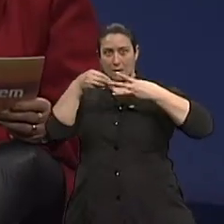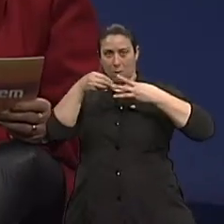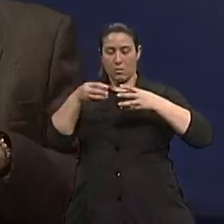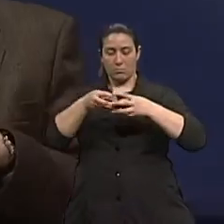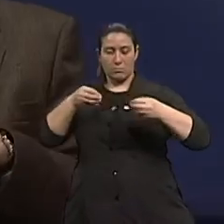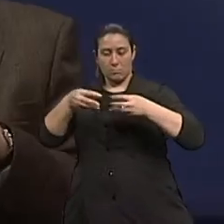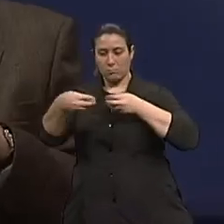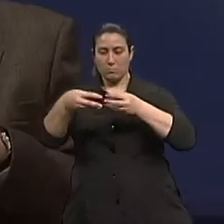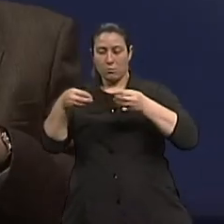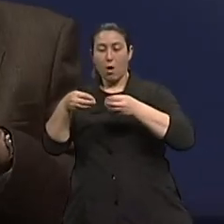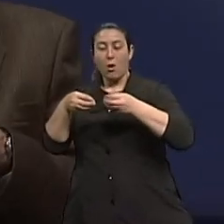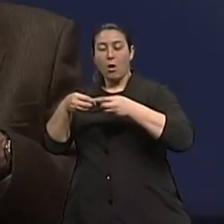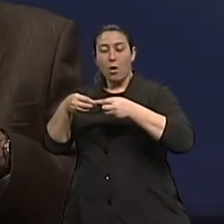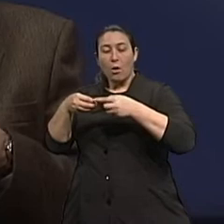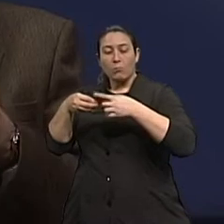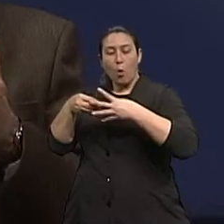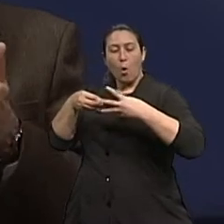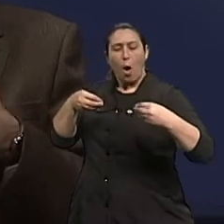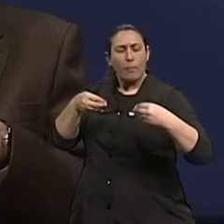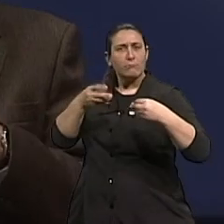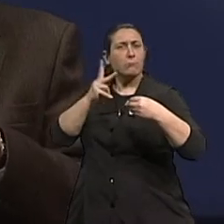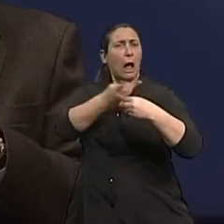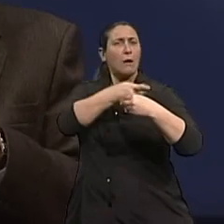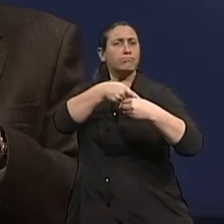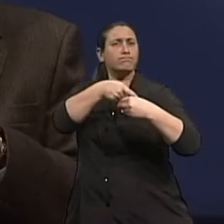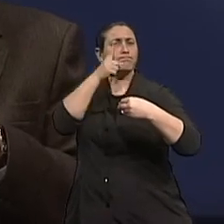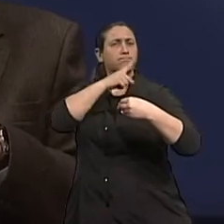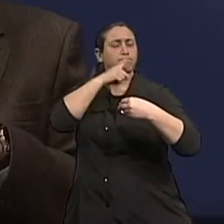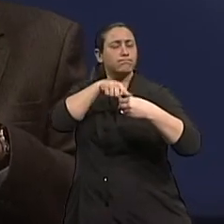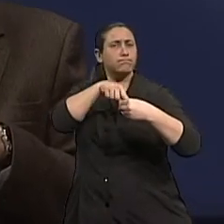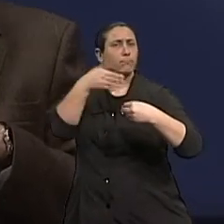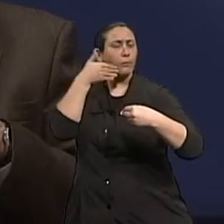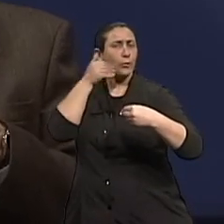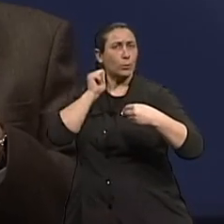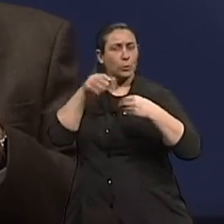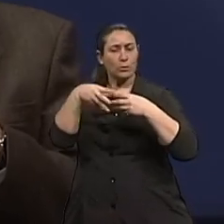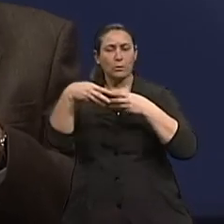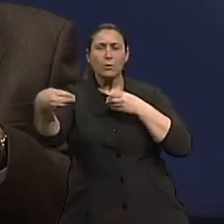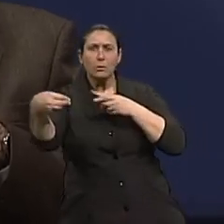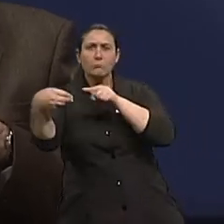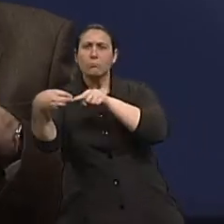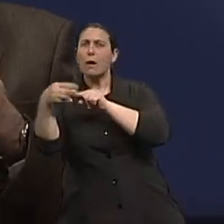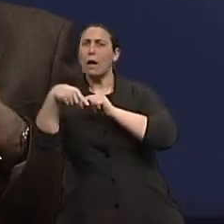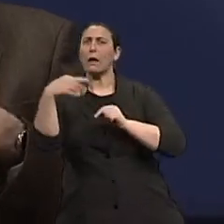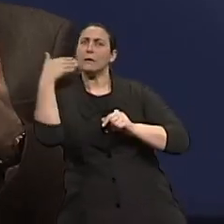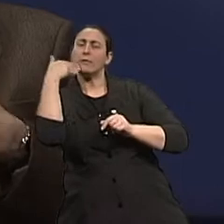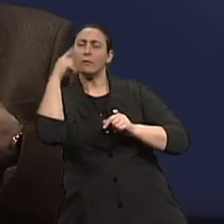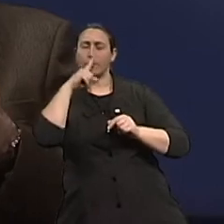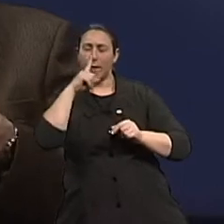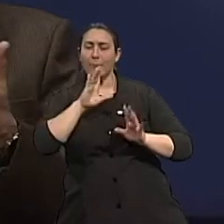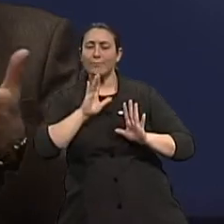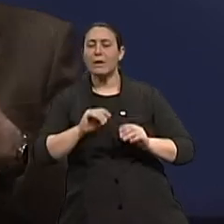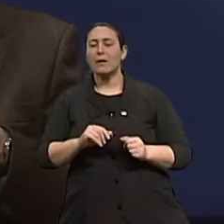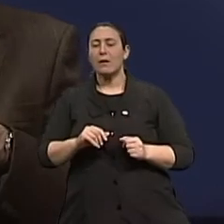isso acontece. Sabemos que alguns fatores predispõem a isso. Ah, perfeito. Mas não sabemos como